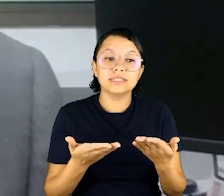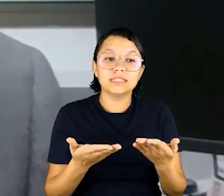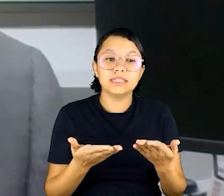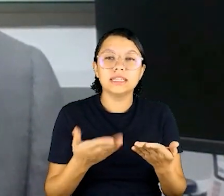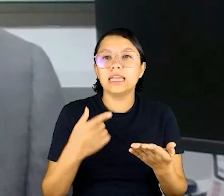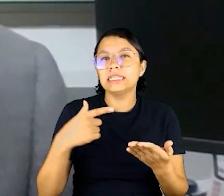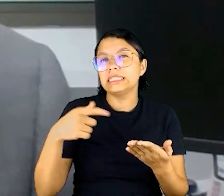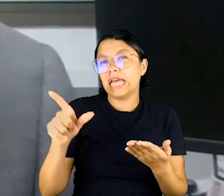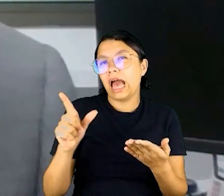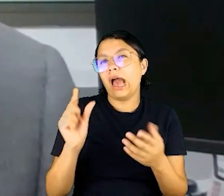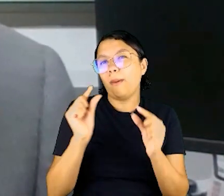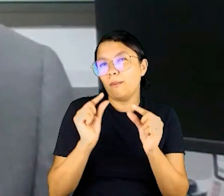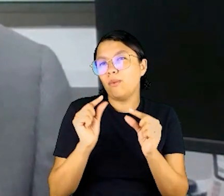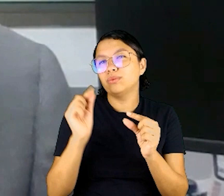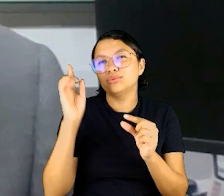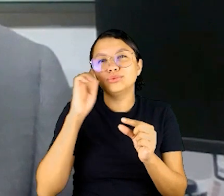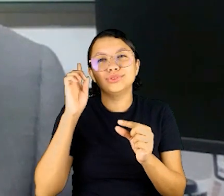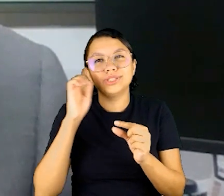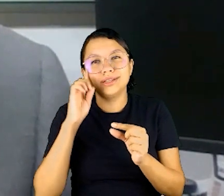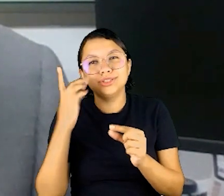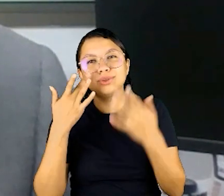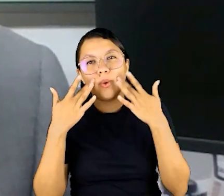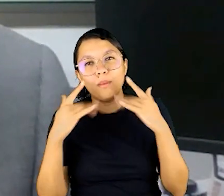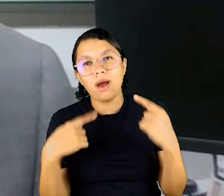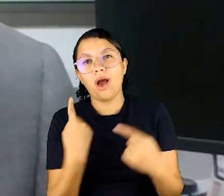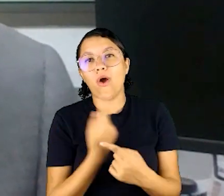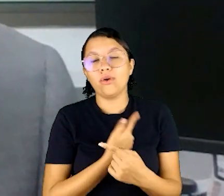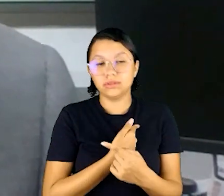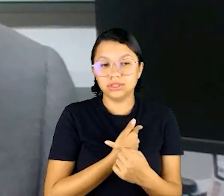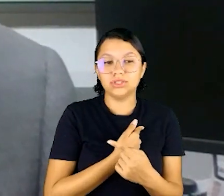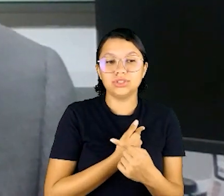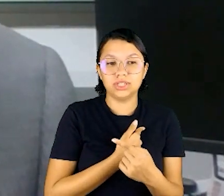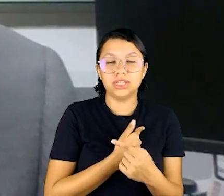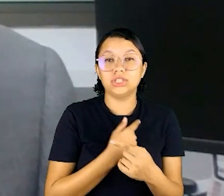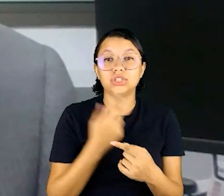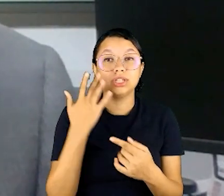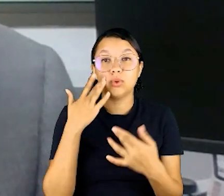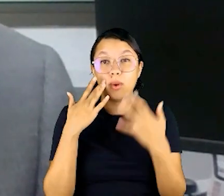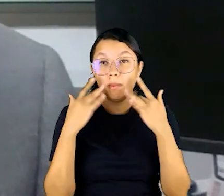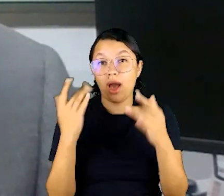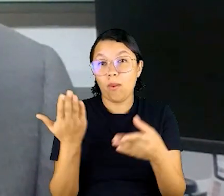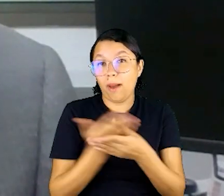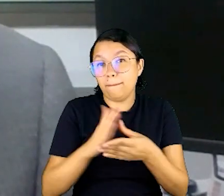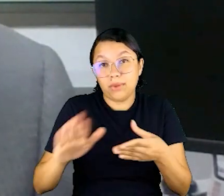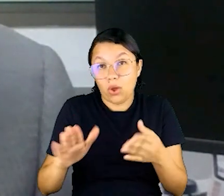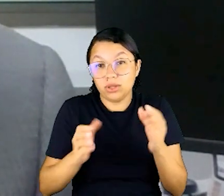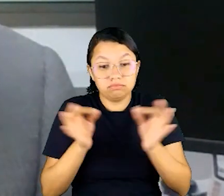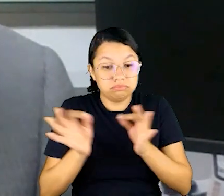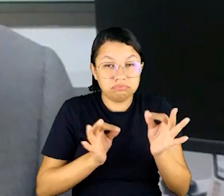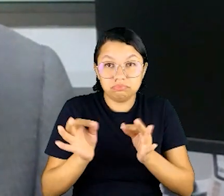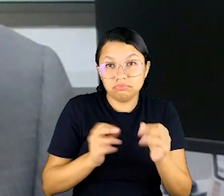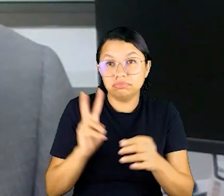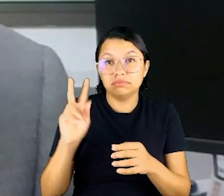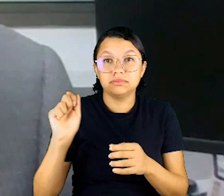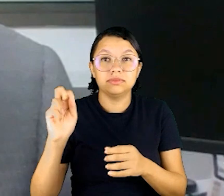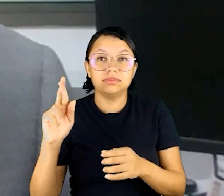é algo que foge muito do nosso dia a dia, nosso cotidiano, né, de julgar processos, enfim, de